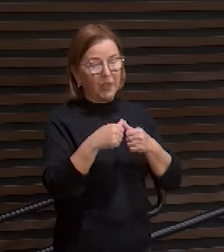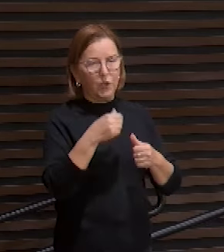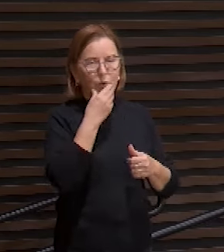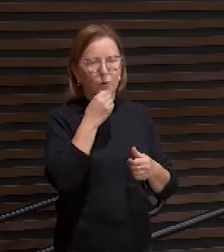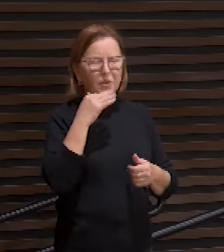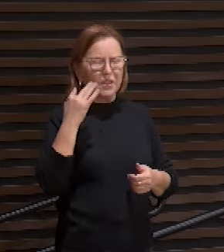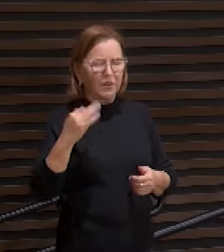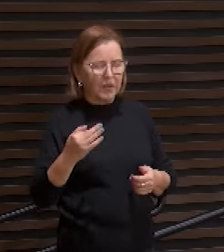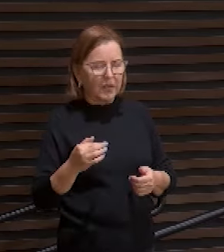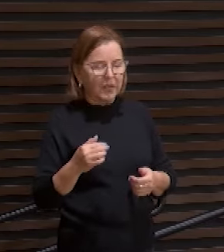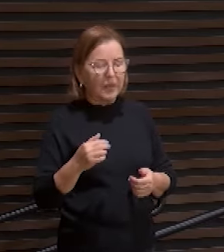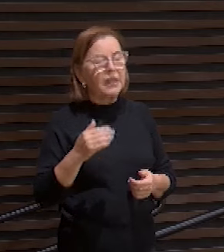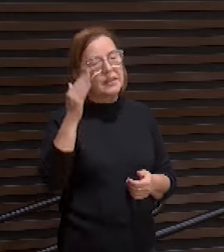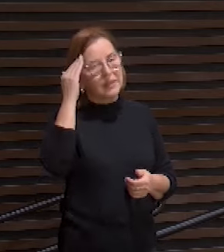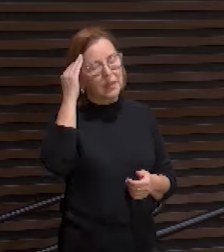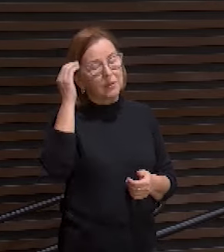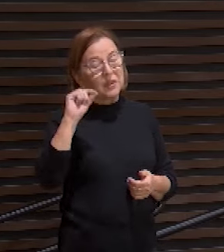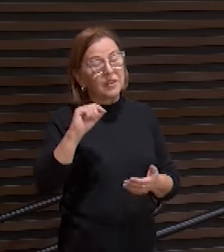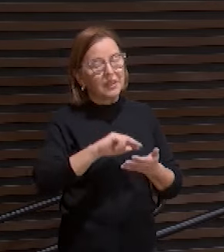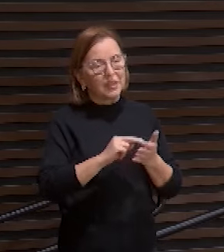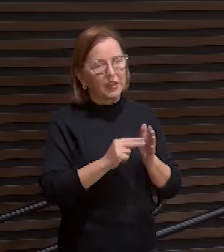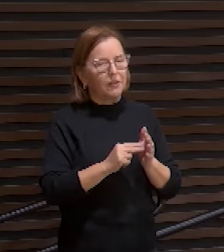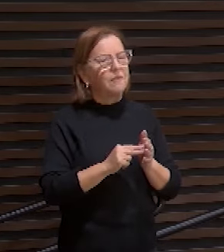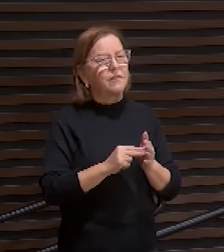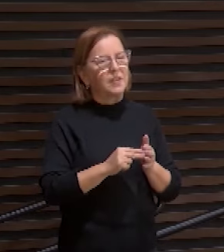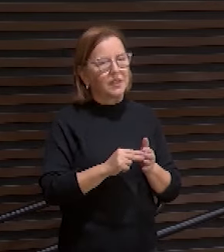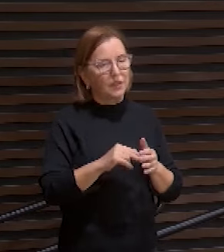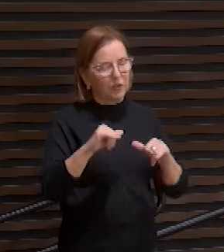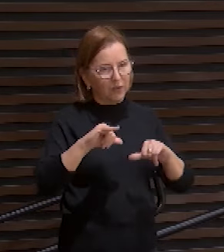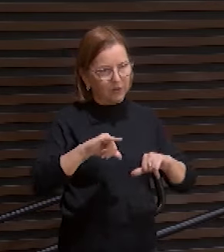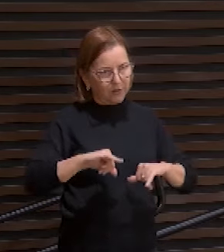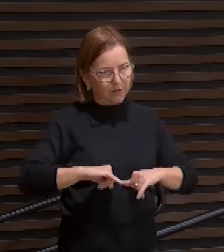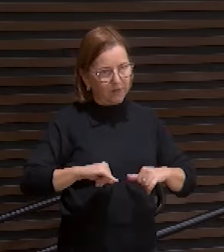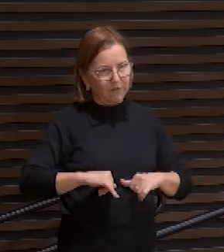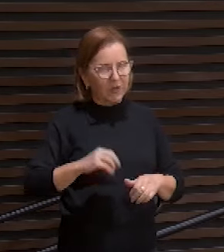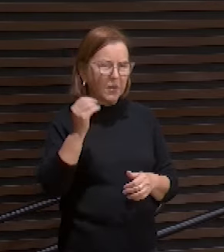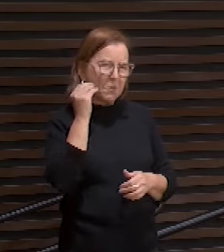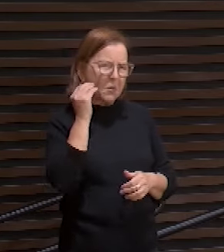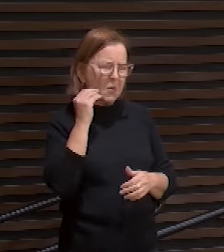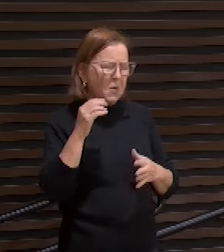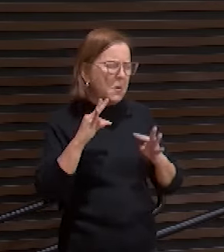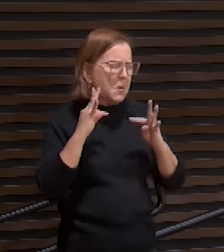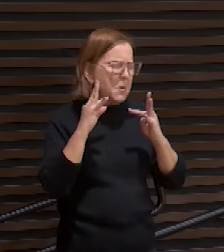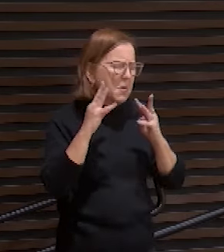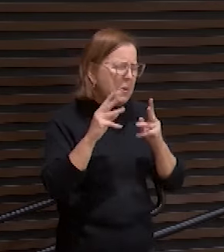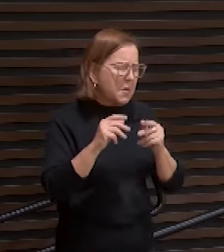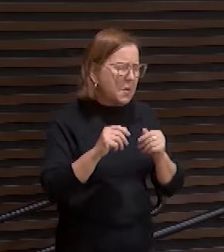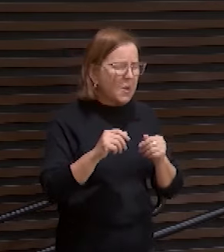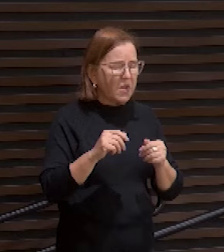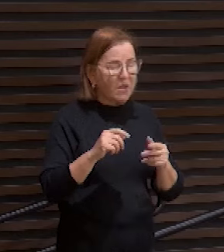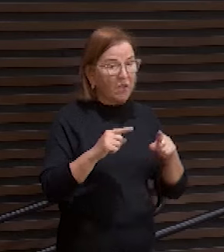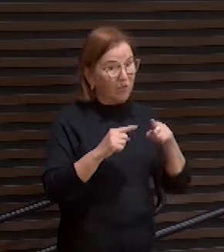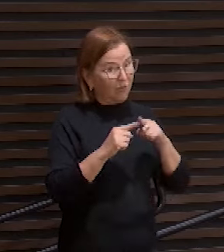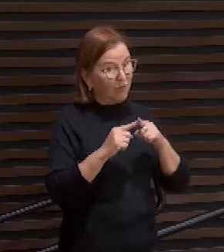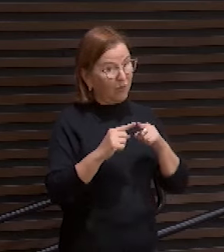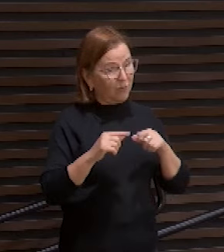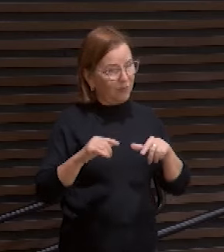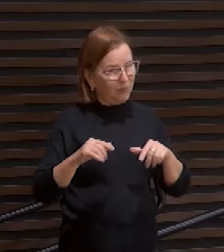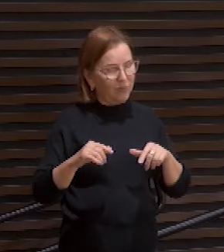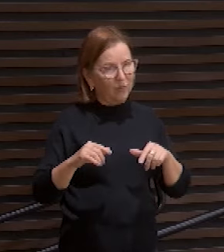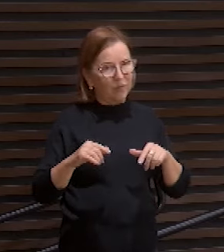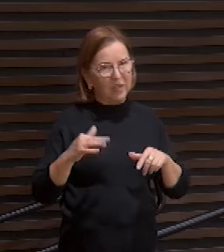dores que sabe o que é padecer, ele experimentou todas elas. Ele experimentou a rejeição dos romanos,